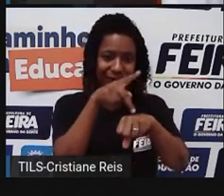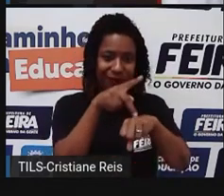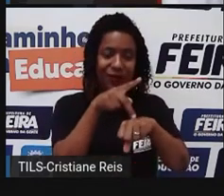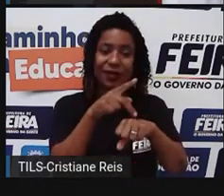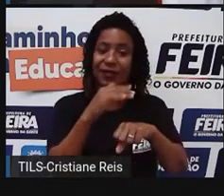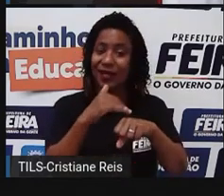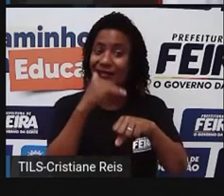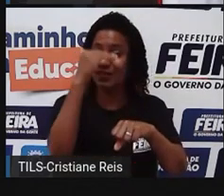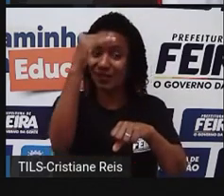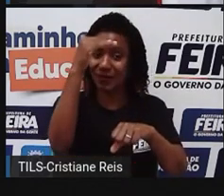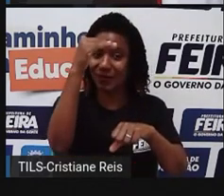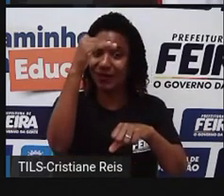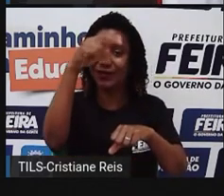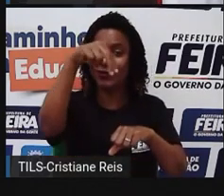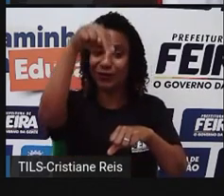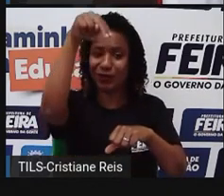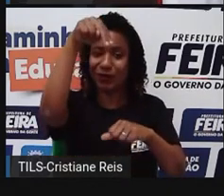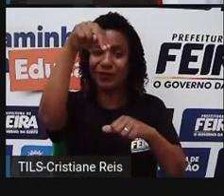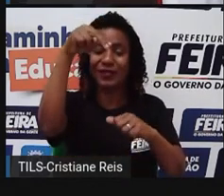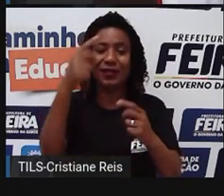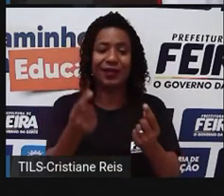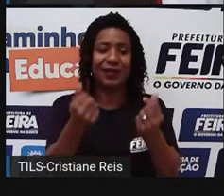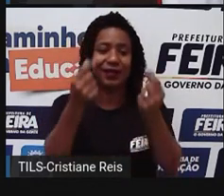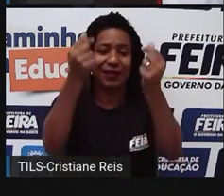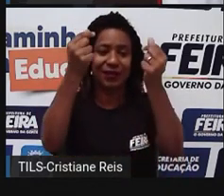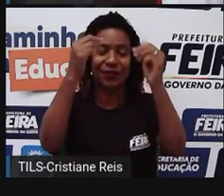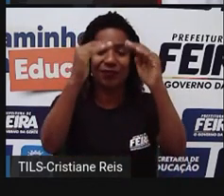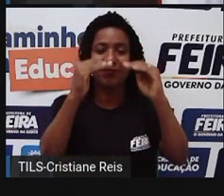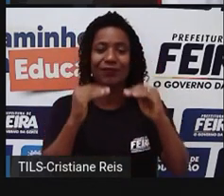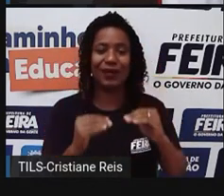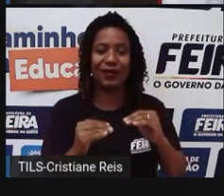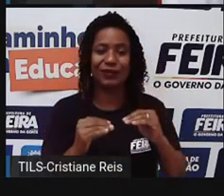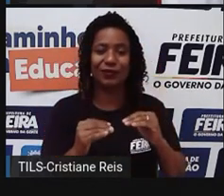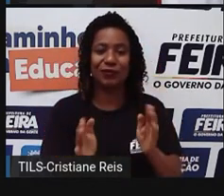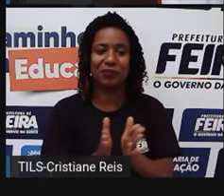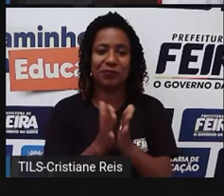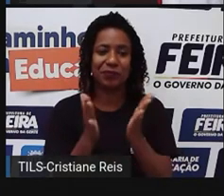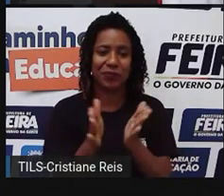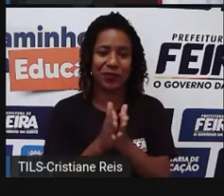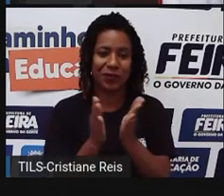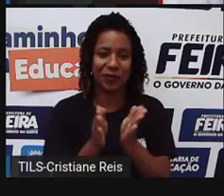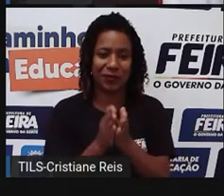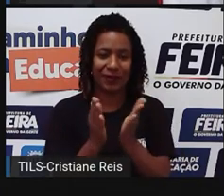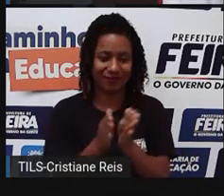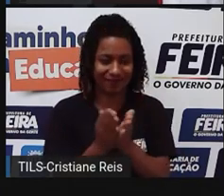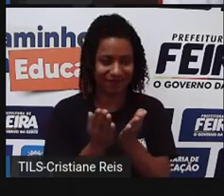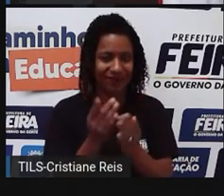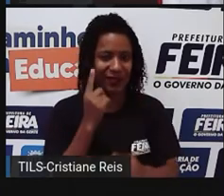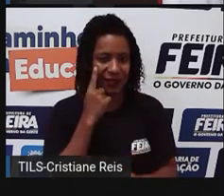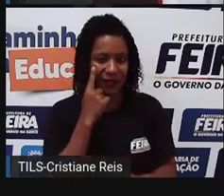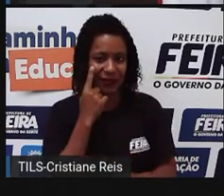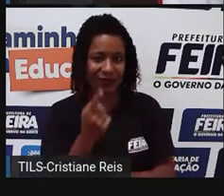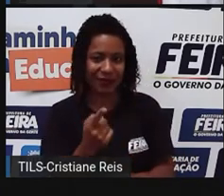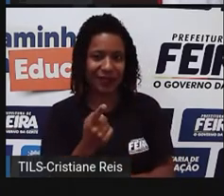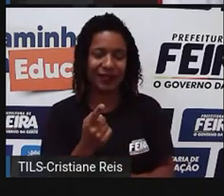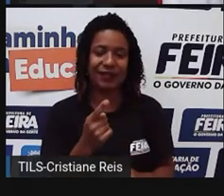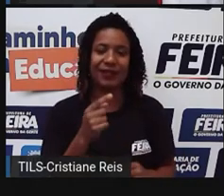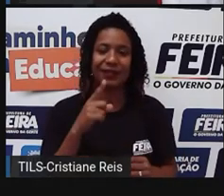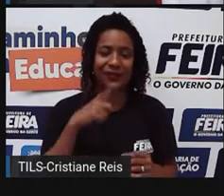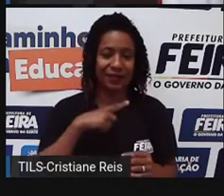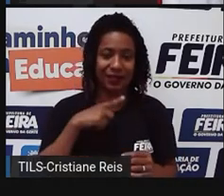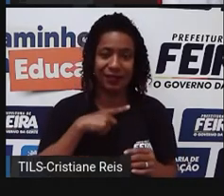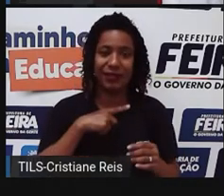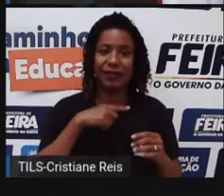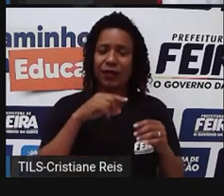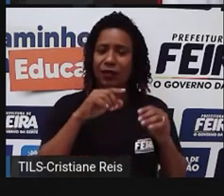ricos, e tudo que estava abaixo dessa linha, considerado, né, países pobres. percebam que ela faz essa curva inteira para botar,